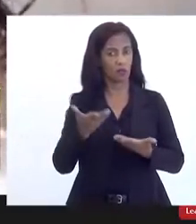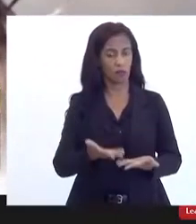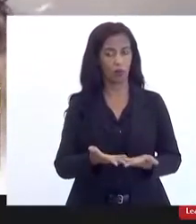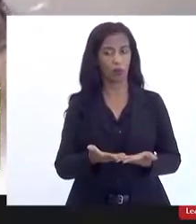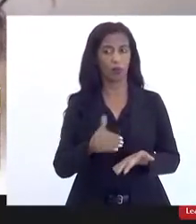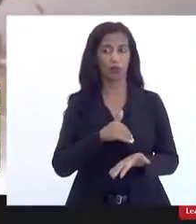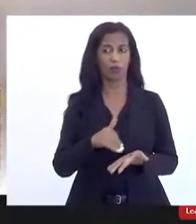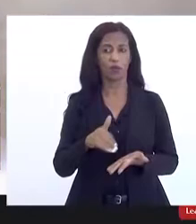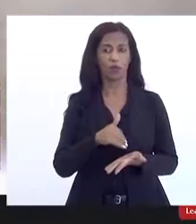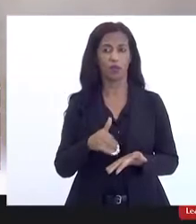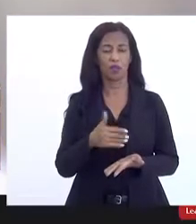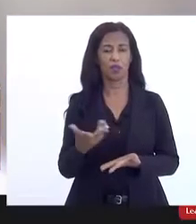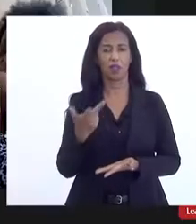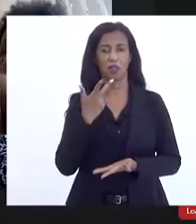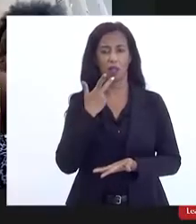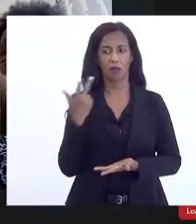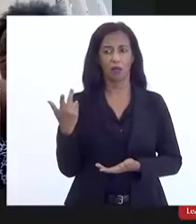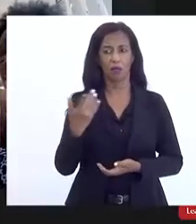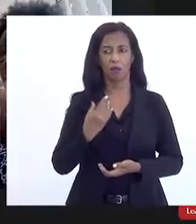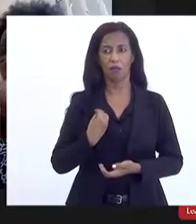secretário para esta audiência